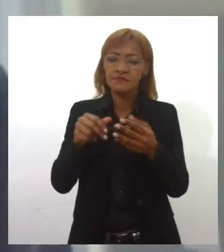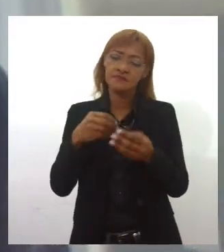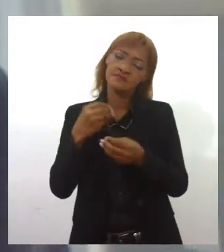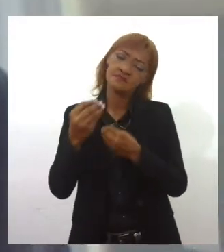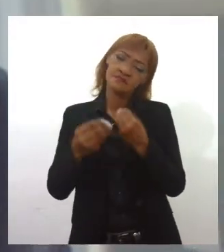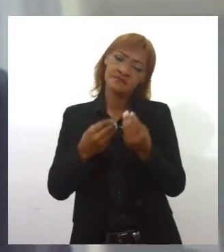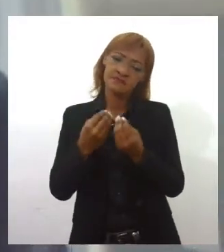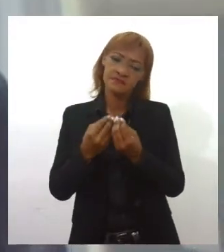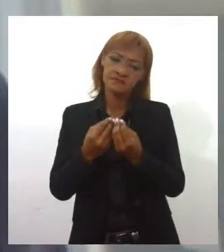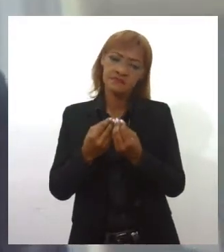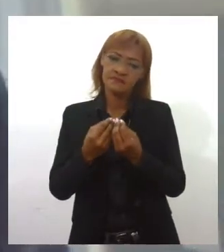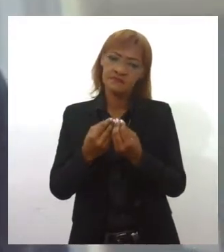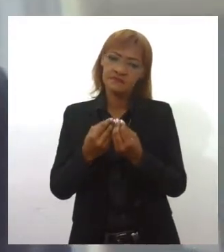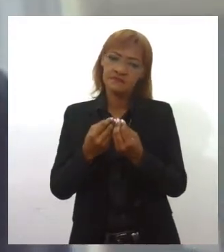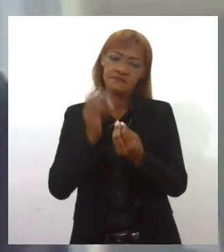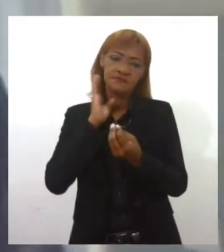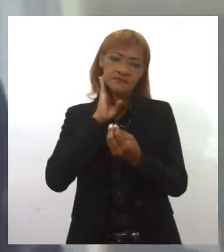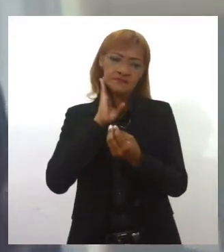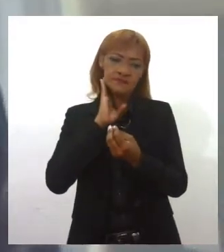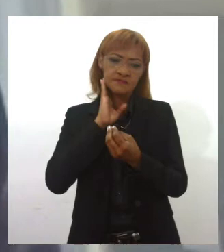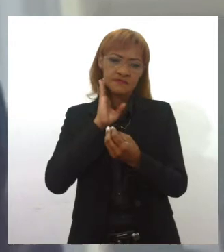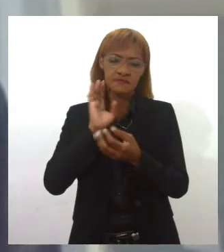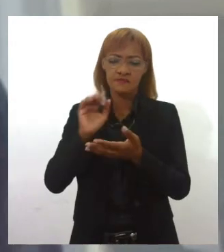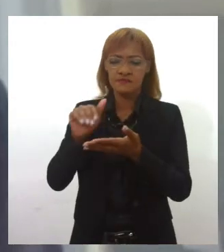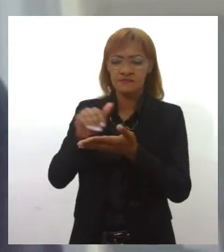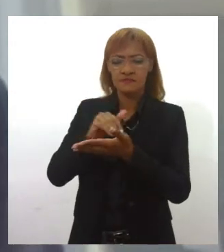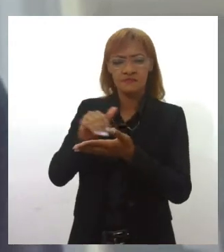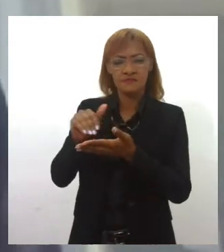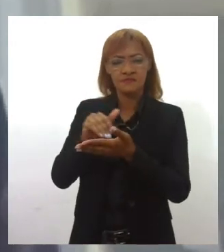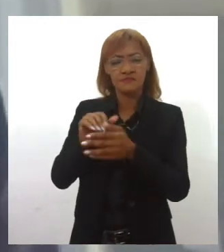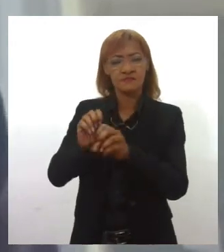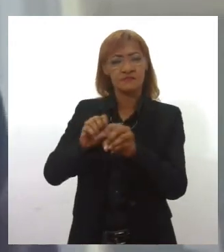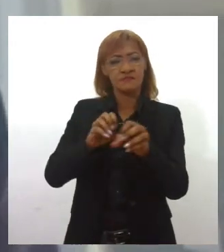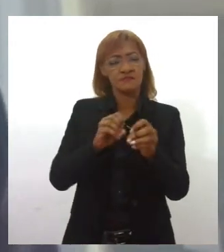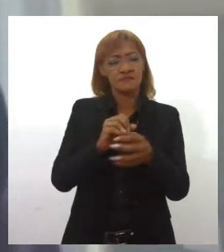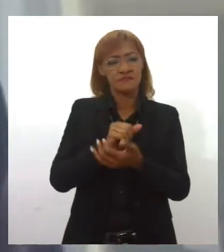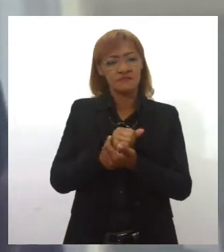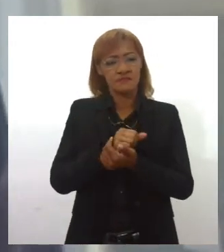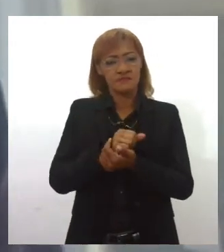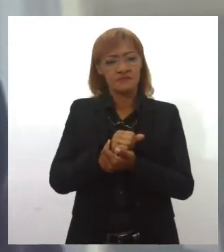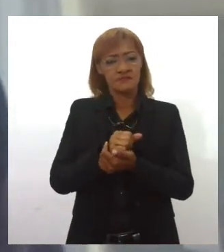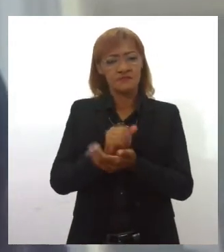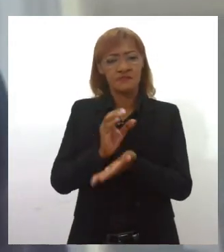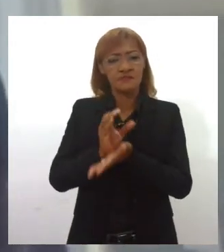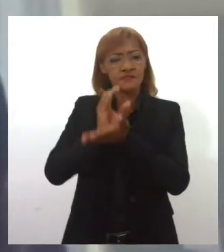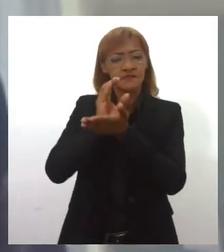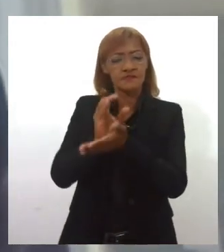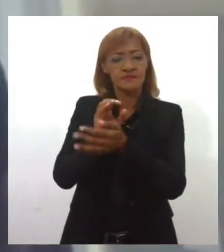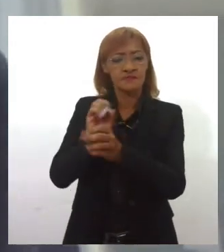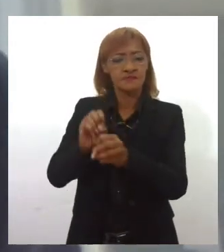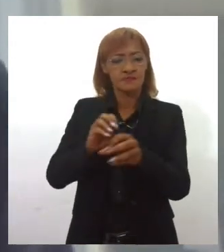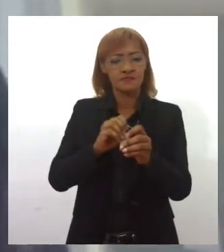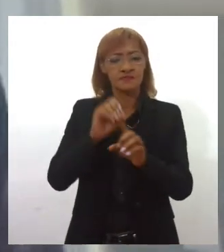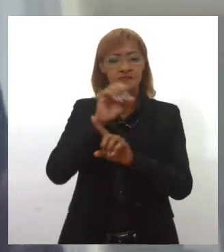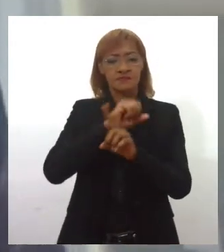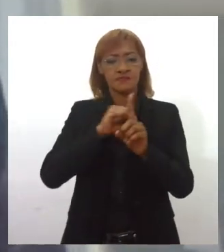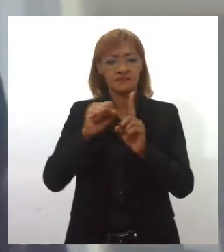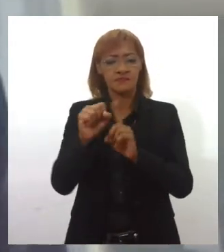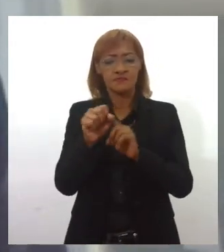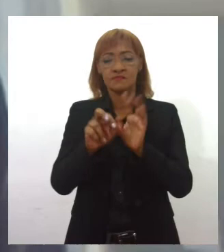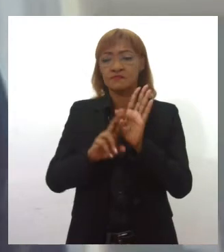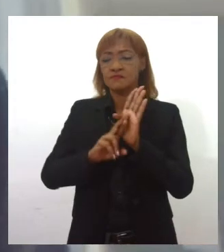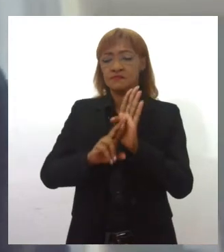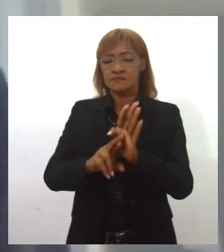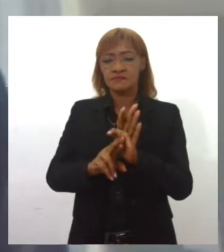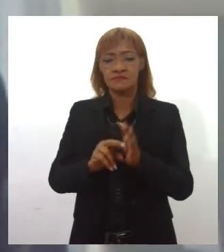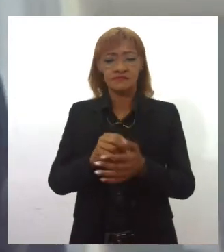das entidades representativas, secretários municipais de educação, conselheiros municipais de educação, sociedade civil, representantes